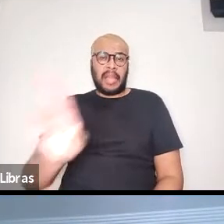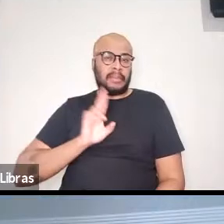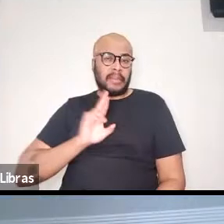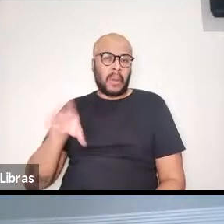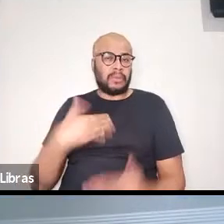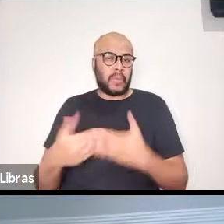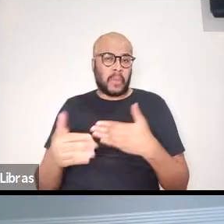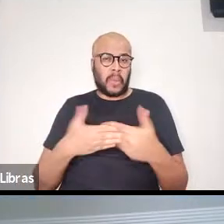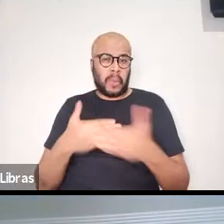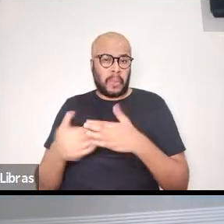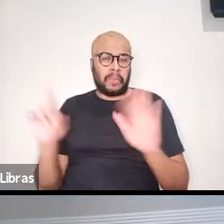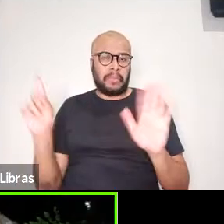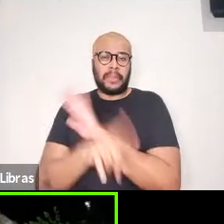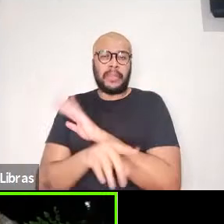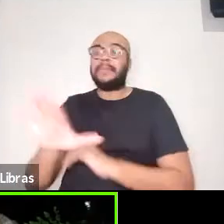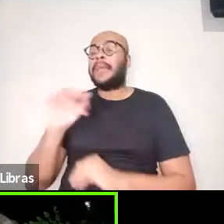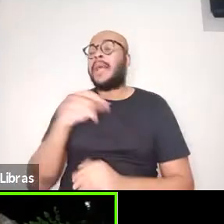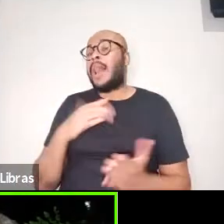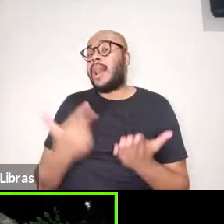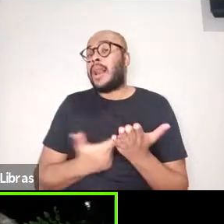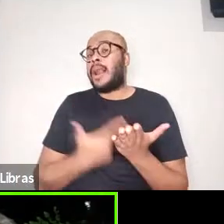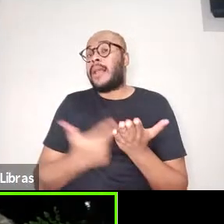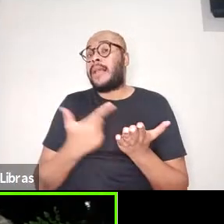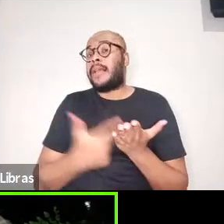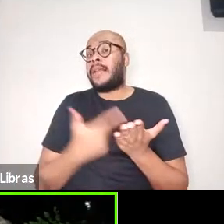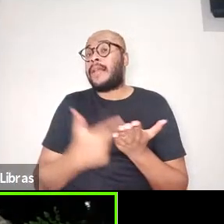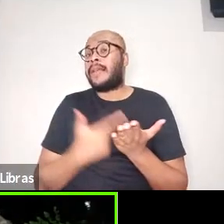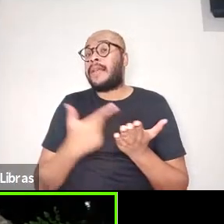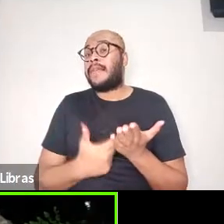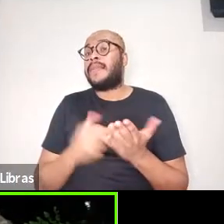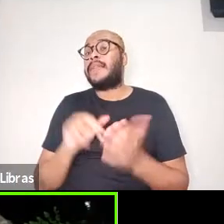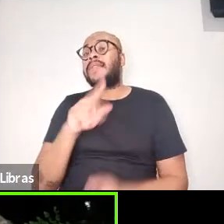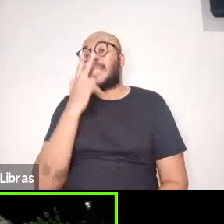Que livros merecem resenhas?